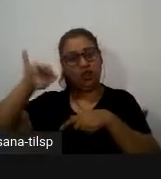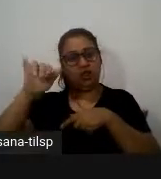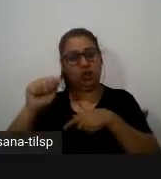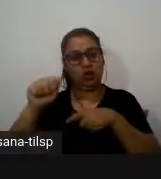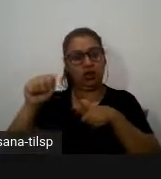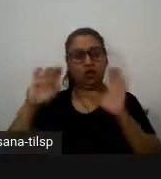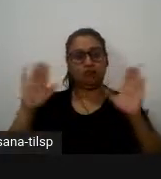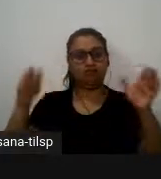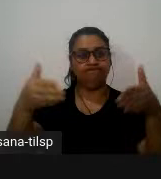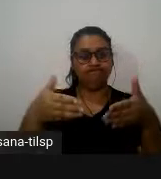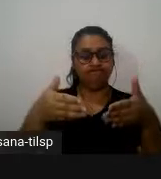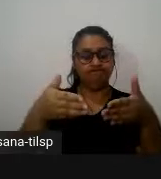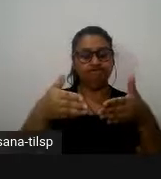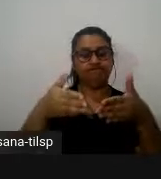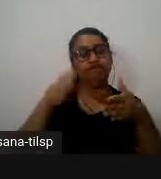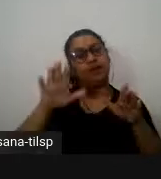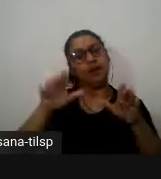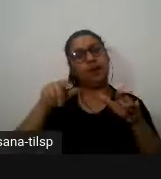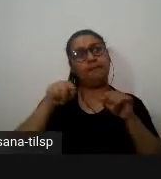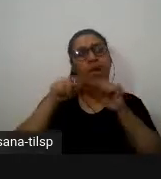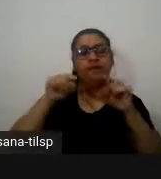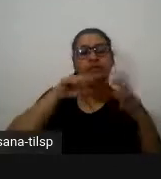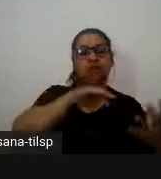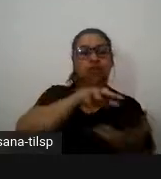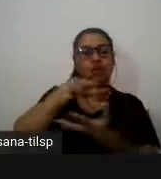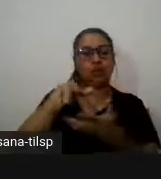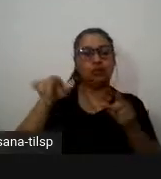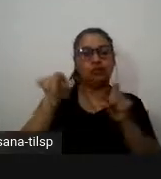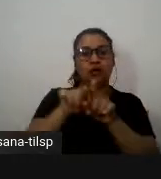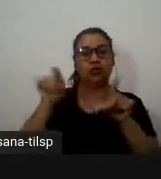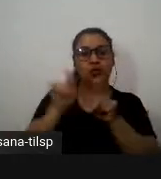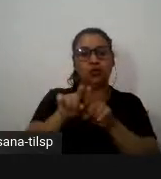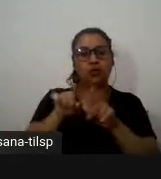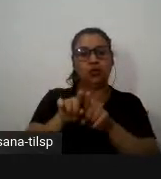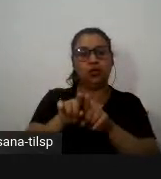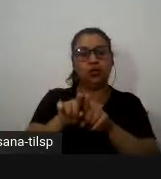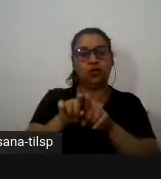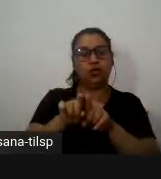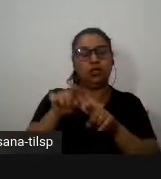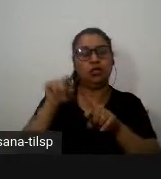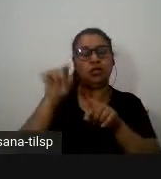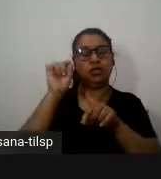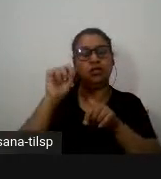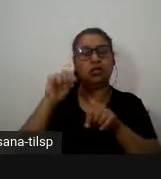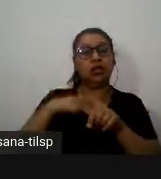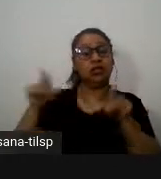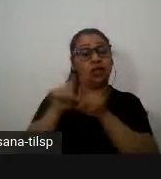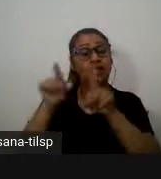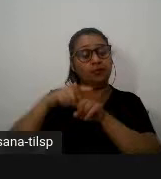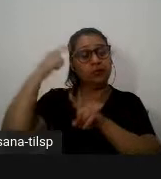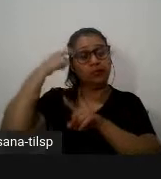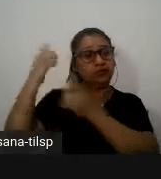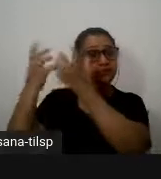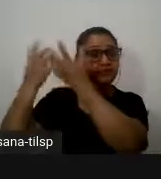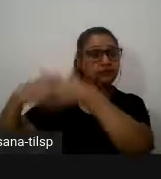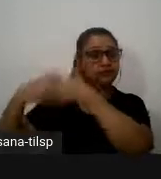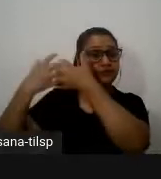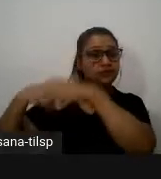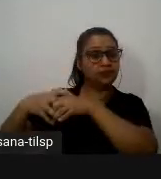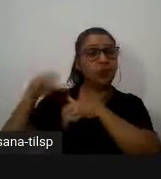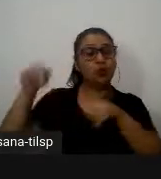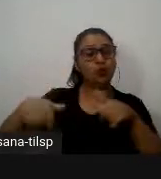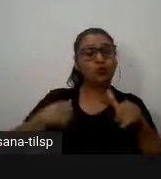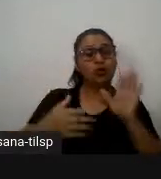mais global e suscitou inúmeras questões para refletir e o que eu venho aqui propor é